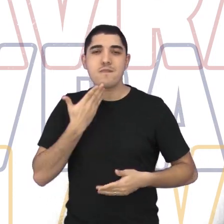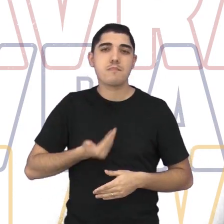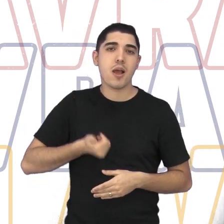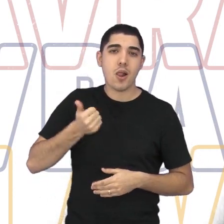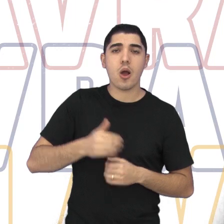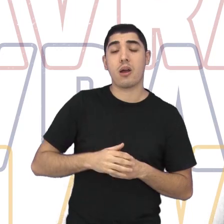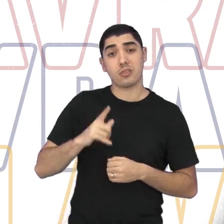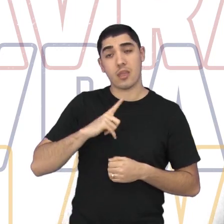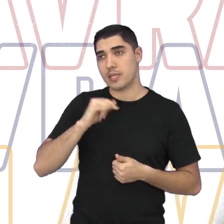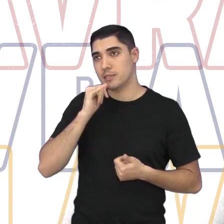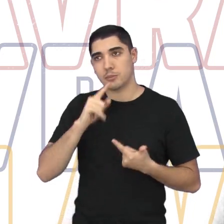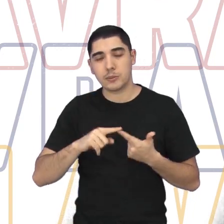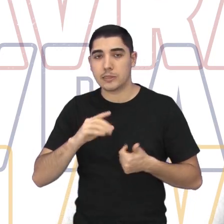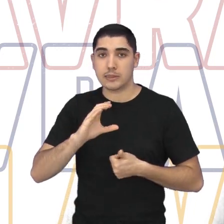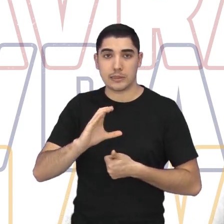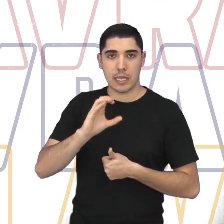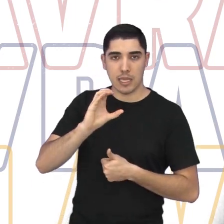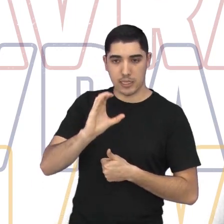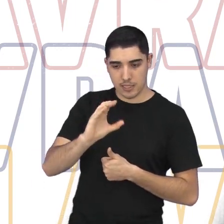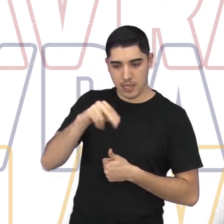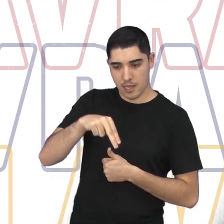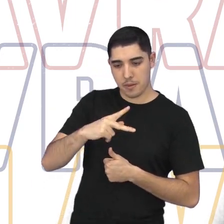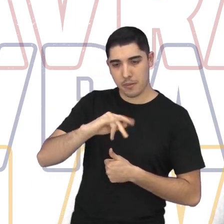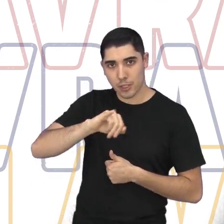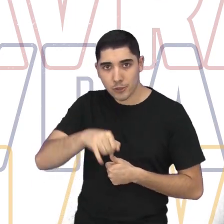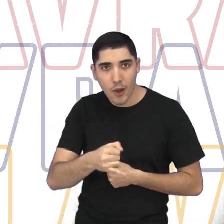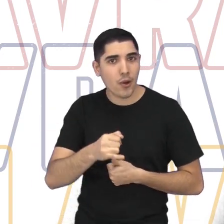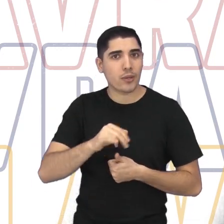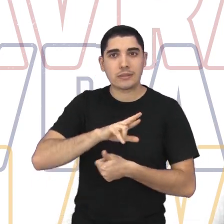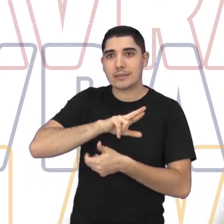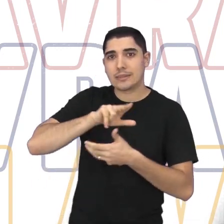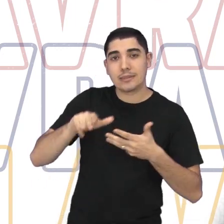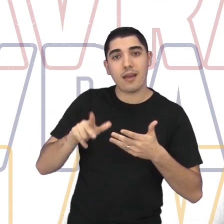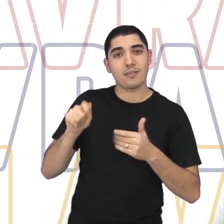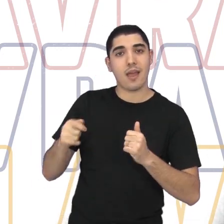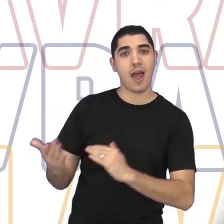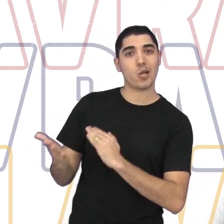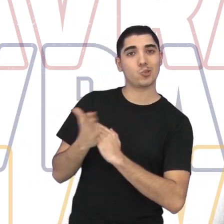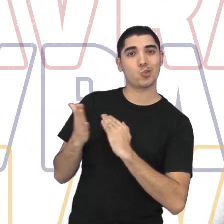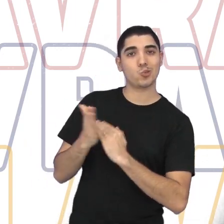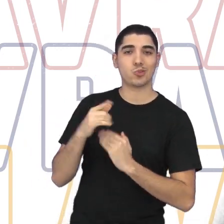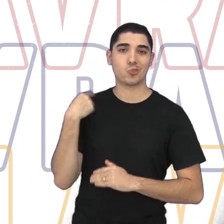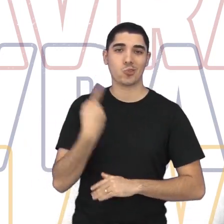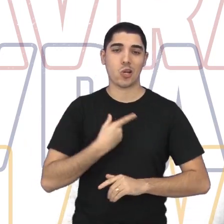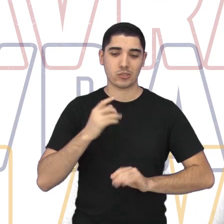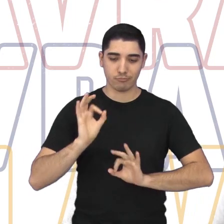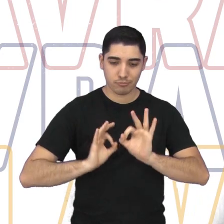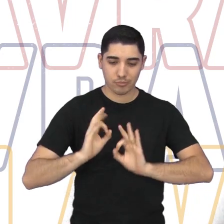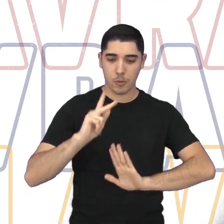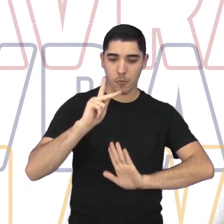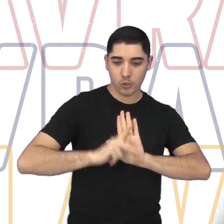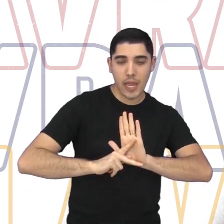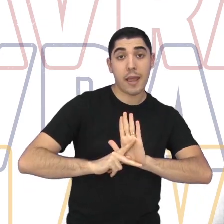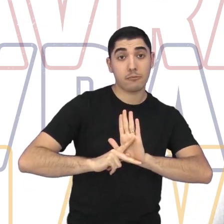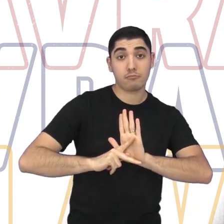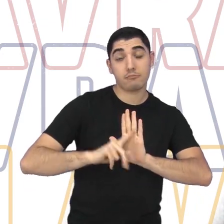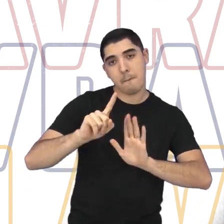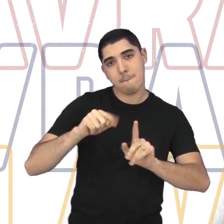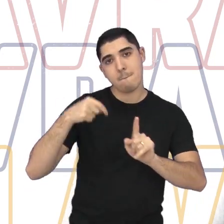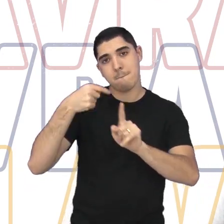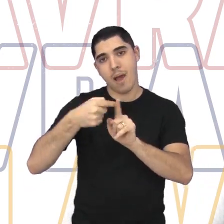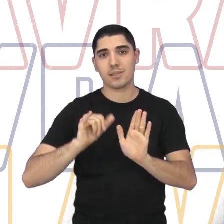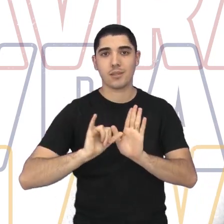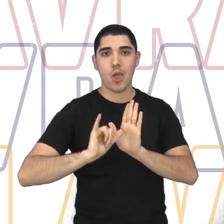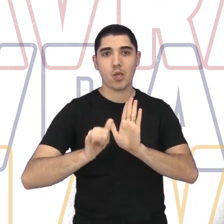o nosso CNPJ e tudo mais, o que nos ajudaria nos nossos projetos e editais, que a gente